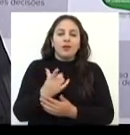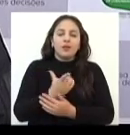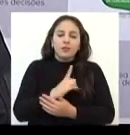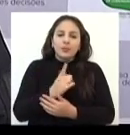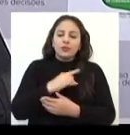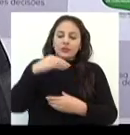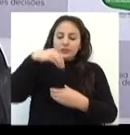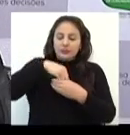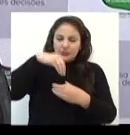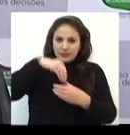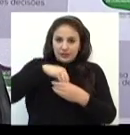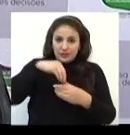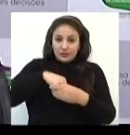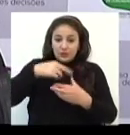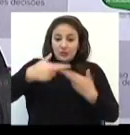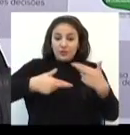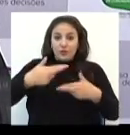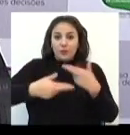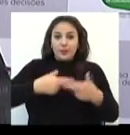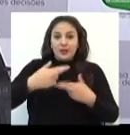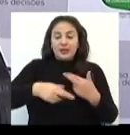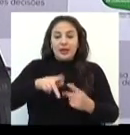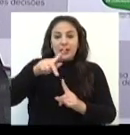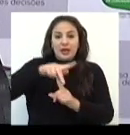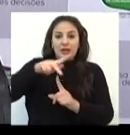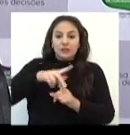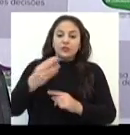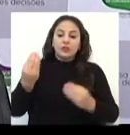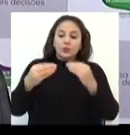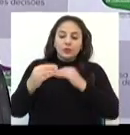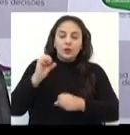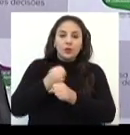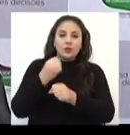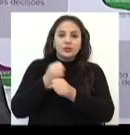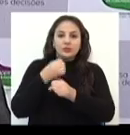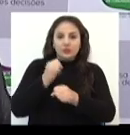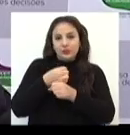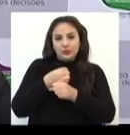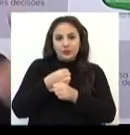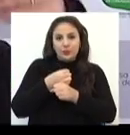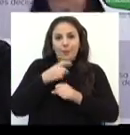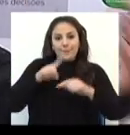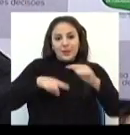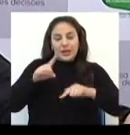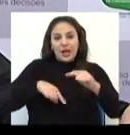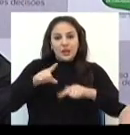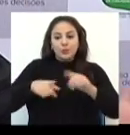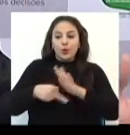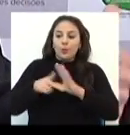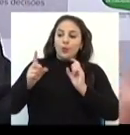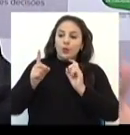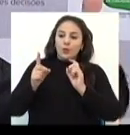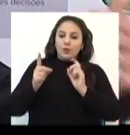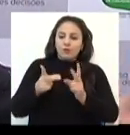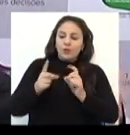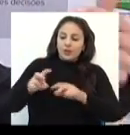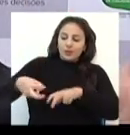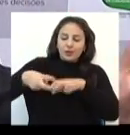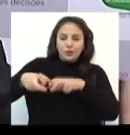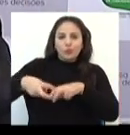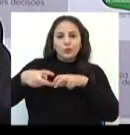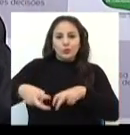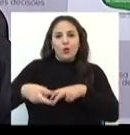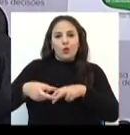do complexo de revitalização da Gare, a implantação e a construção do mercado do produtor para favorecer os mais de 60